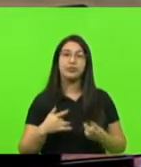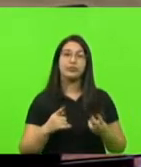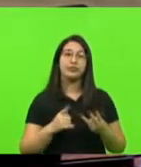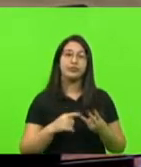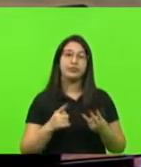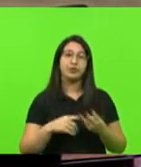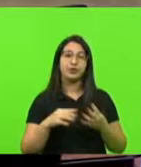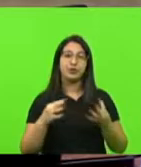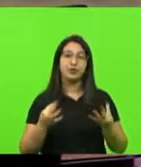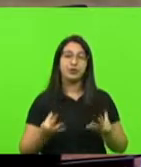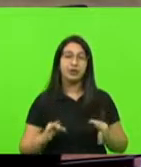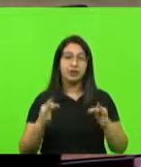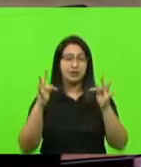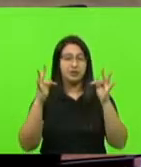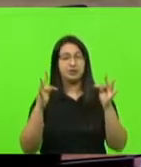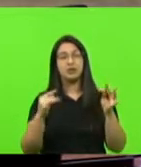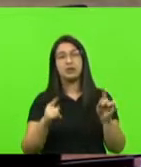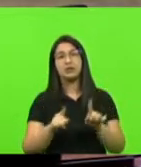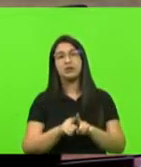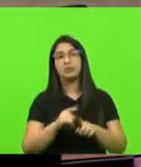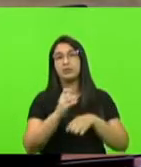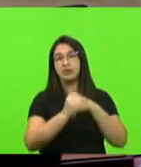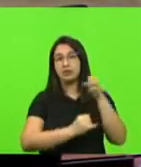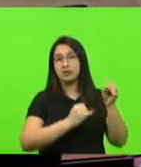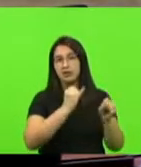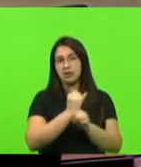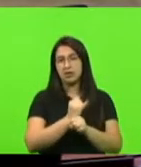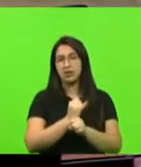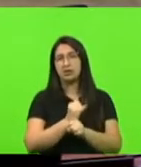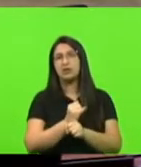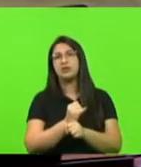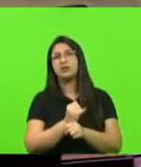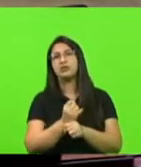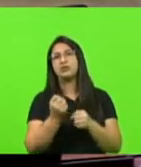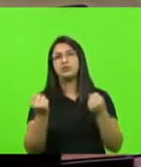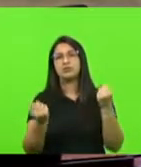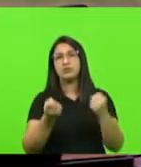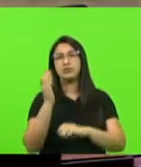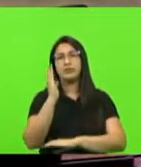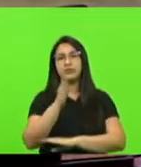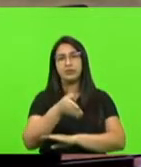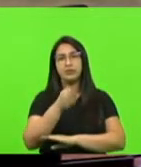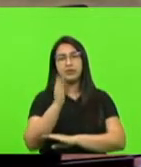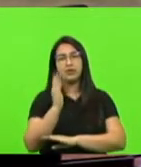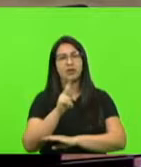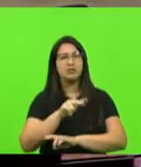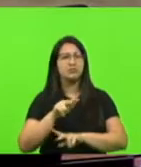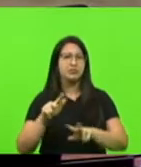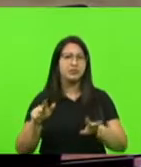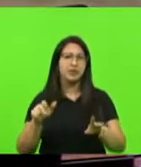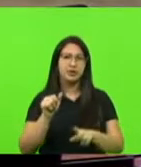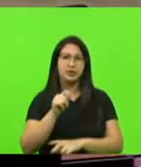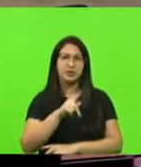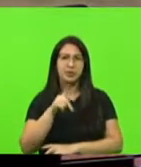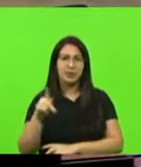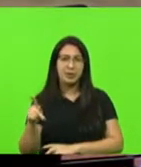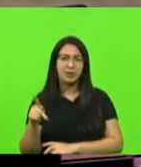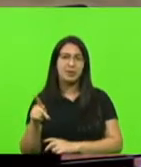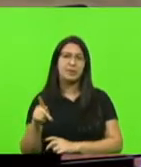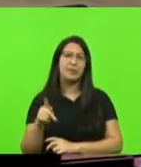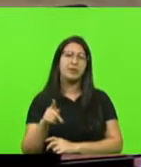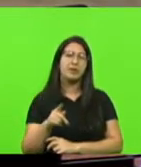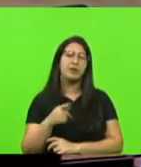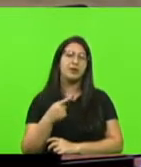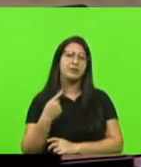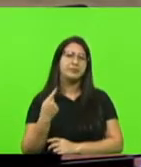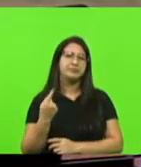de internet, de serviço funerário, transporte como táxi, e por aplicativos, imprensa. Então, portanto, senhor presidente,